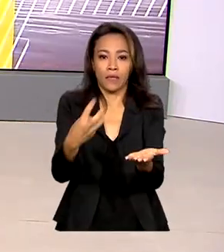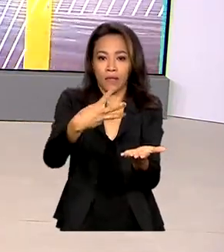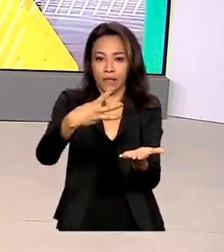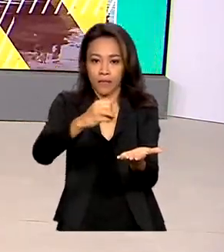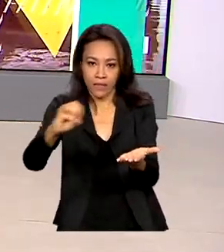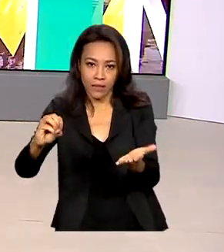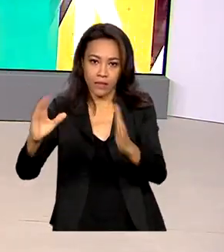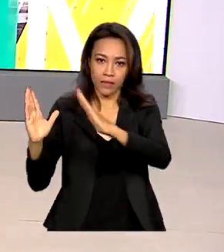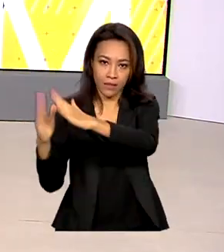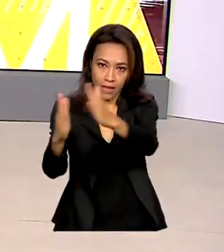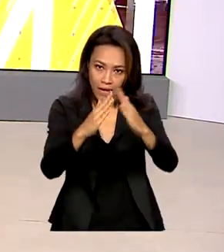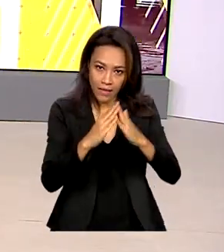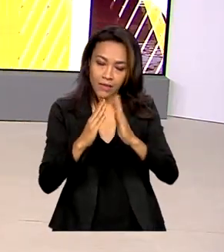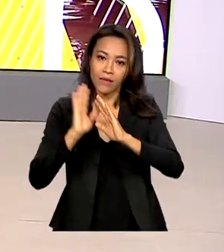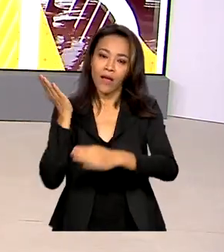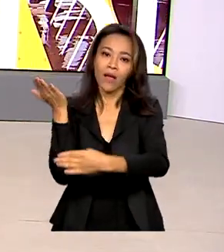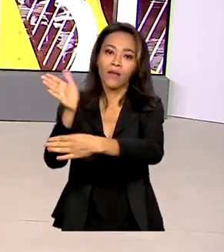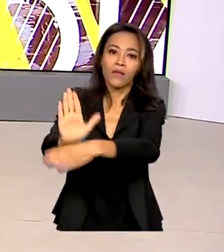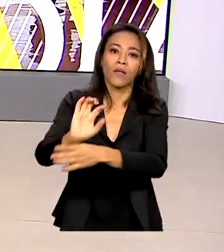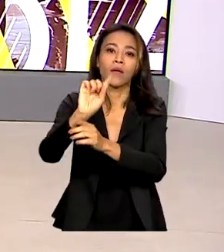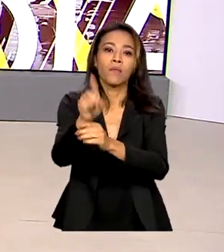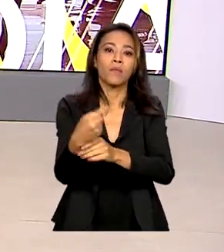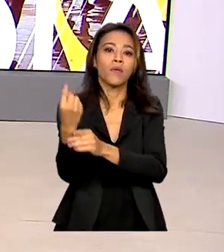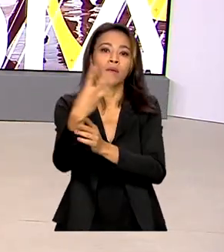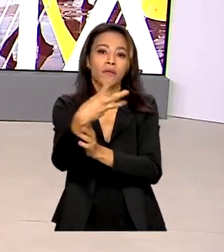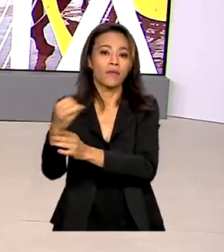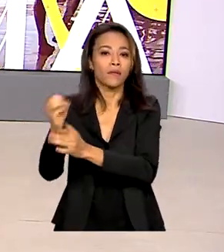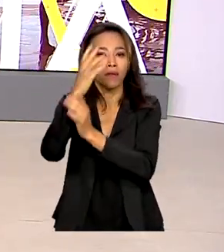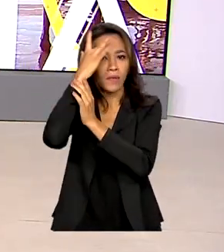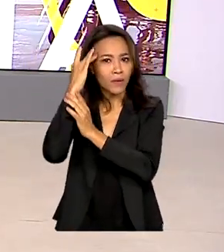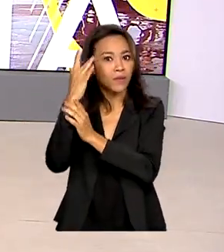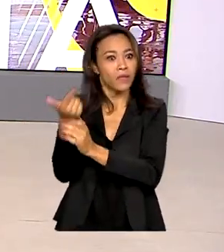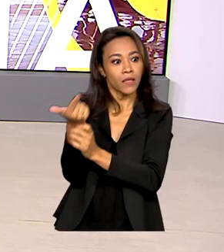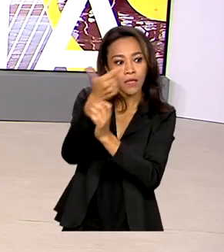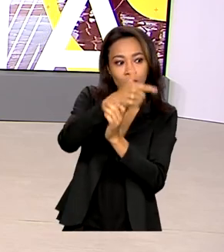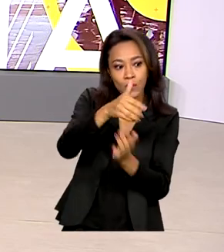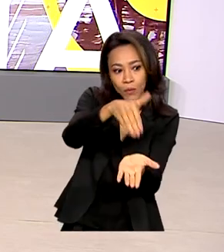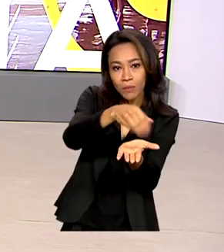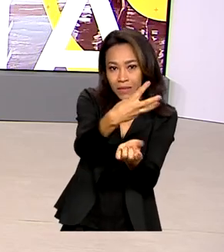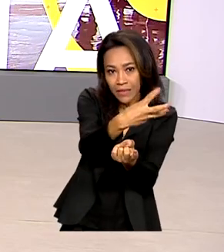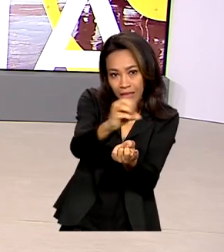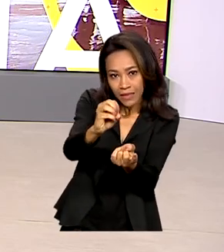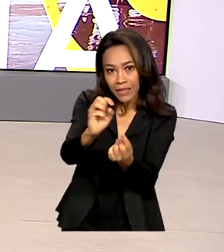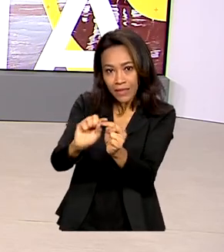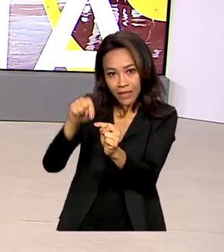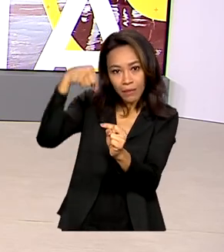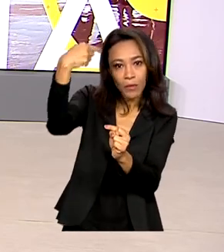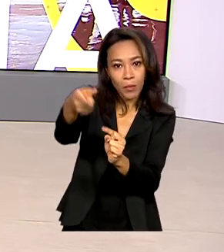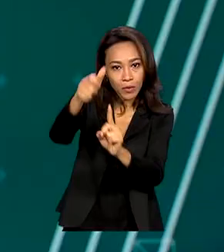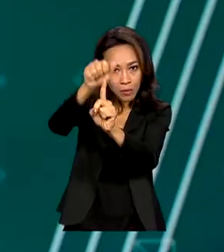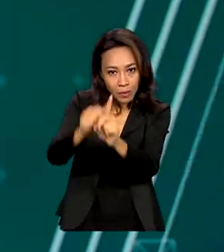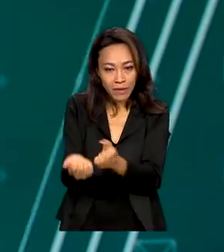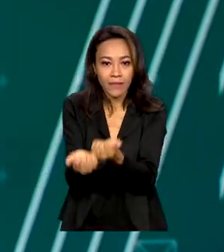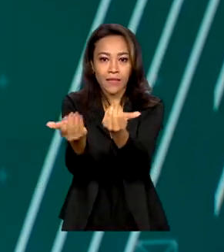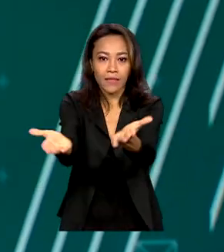que vão beneficiar 1.200 pessoas e as últimas 300 têm previsão de entrega para o mês que vem.